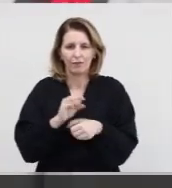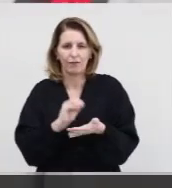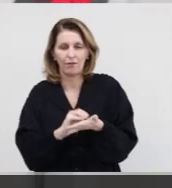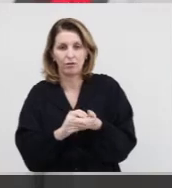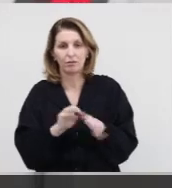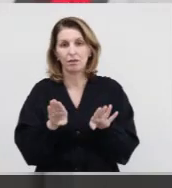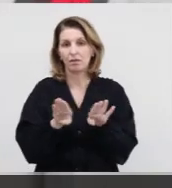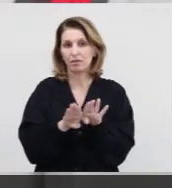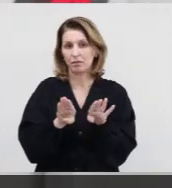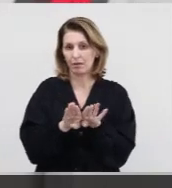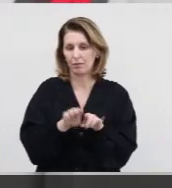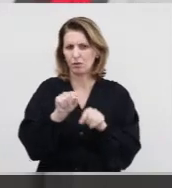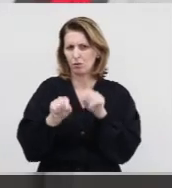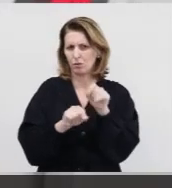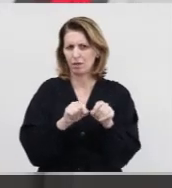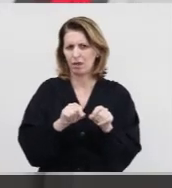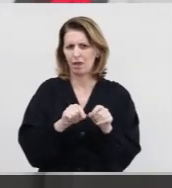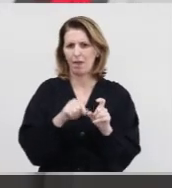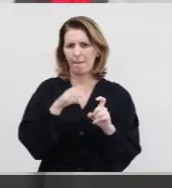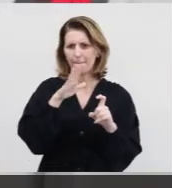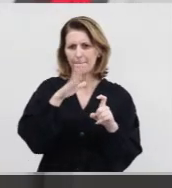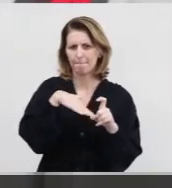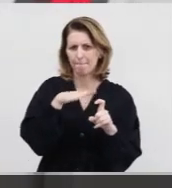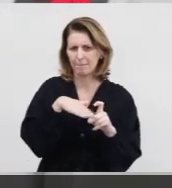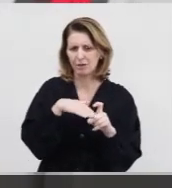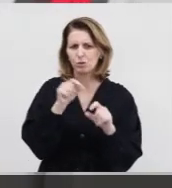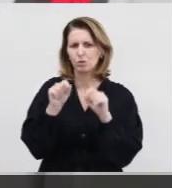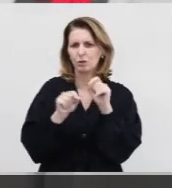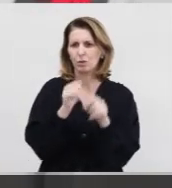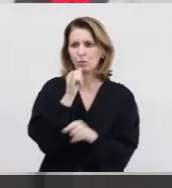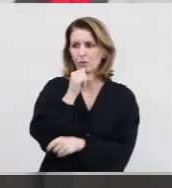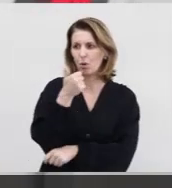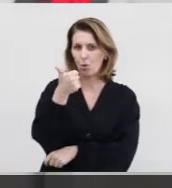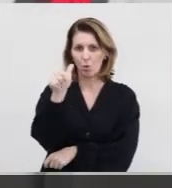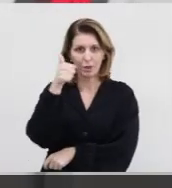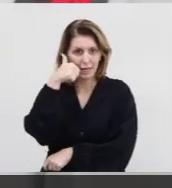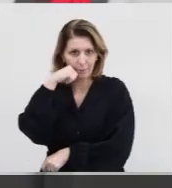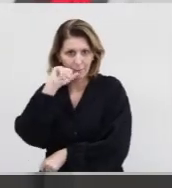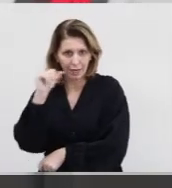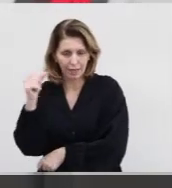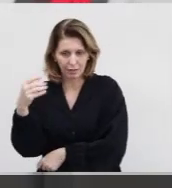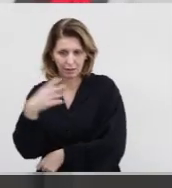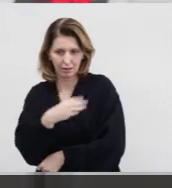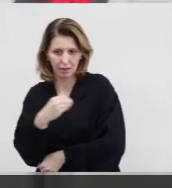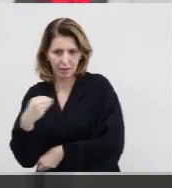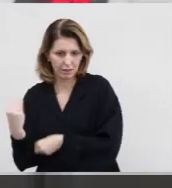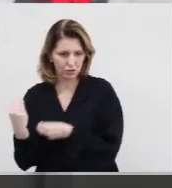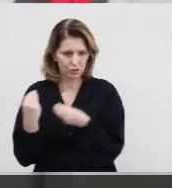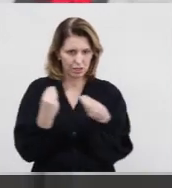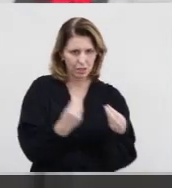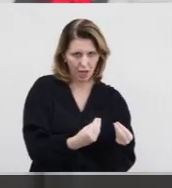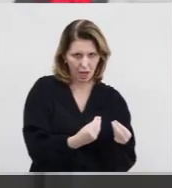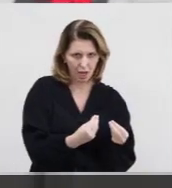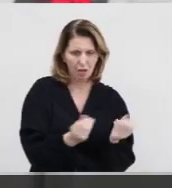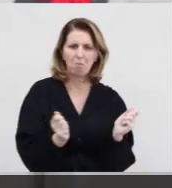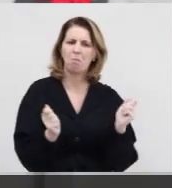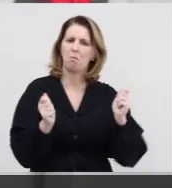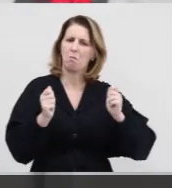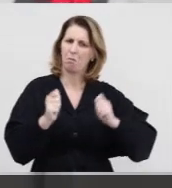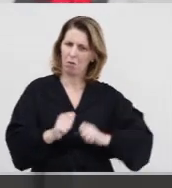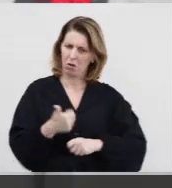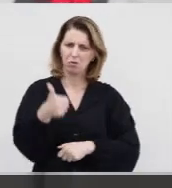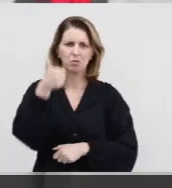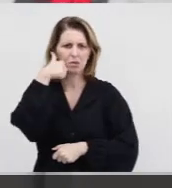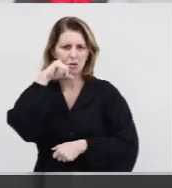Outra coisa que a gente não é uma desmistificação, mas hoje a gente não preconiza, por exemplo, que seja dado